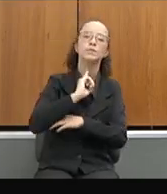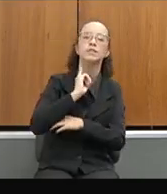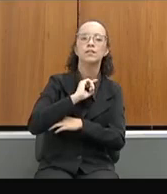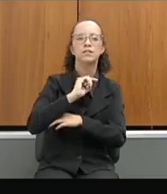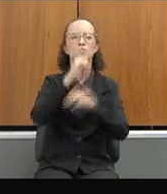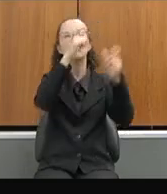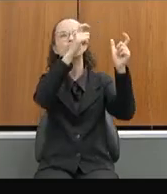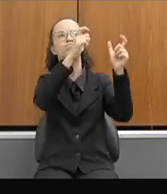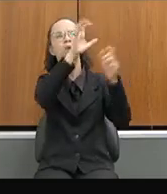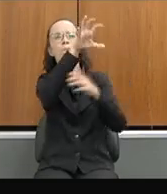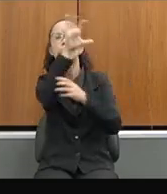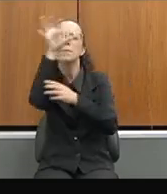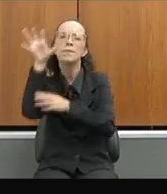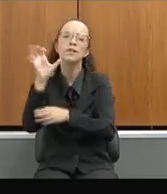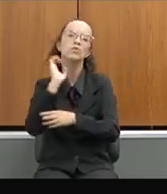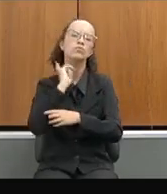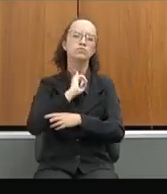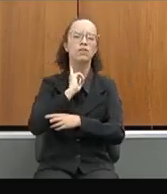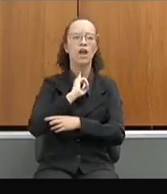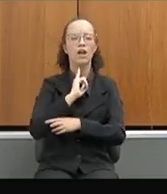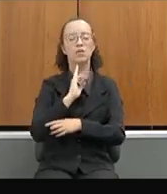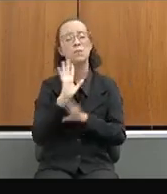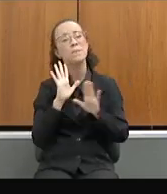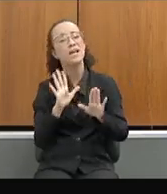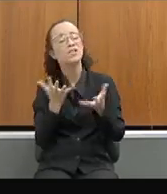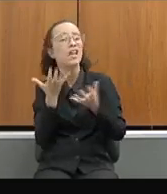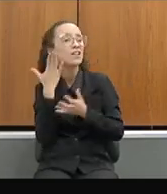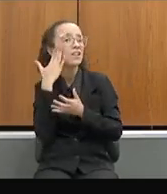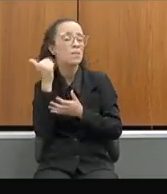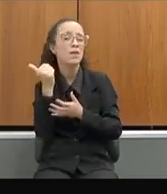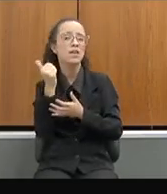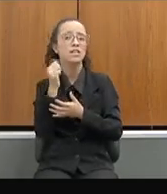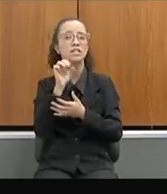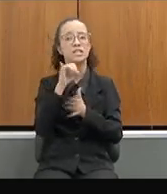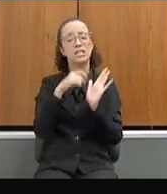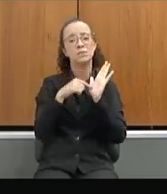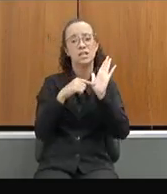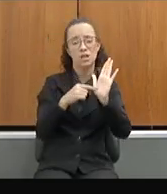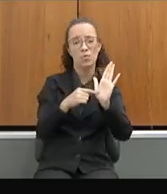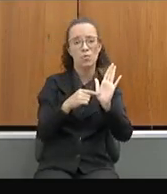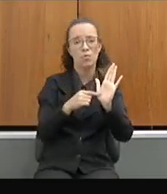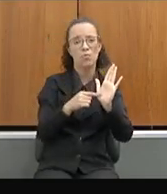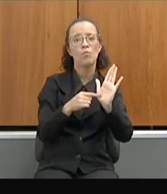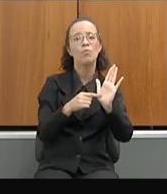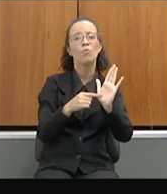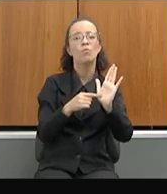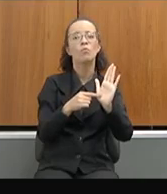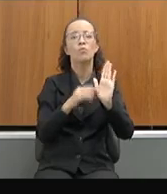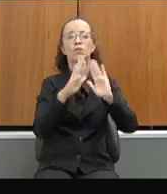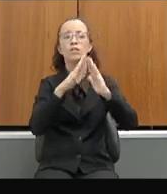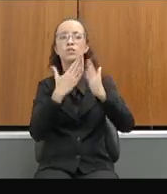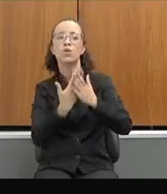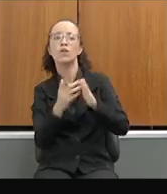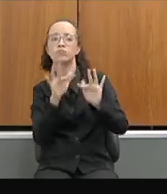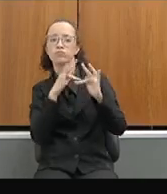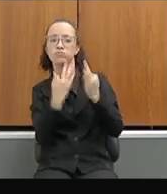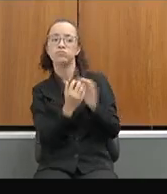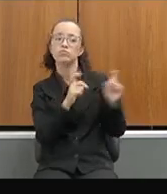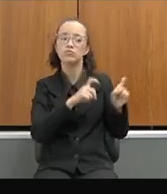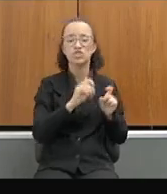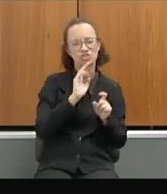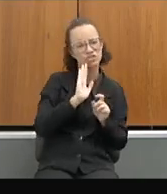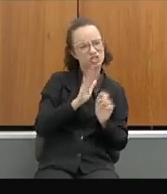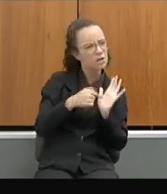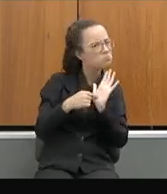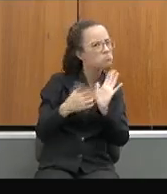em outras regiões do Estado. Eu quero saber se na apresentação esse ensino das escolas de famílias agrícolas foi apresentado